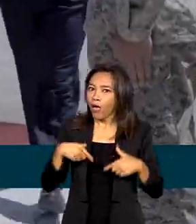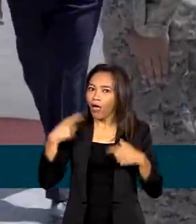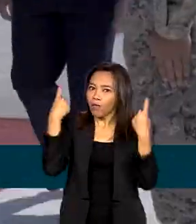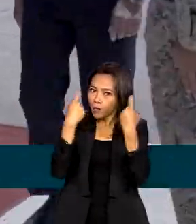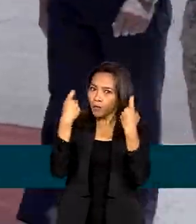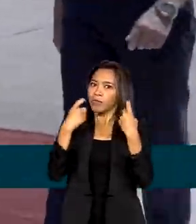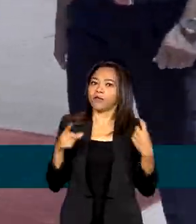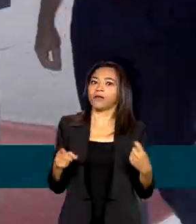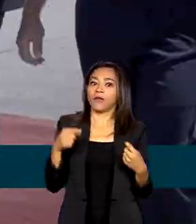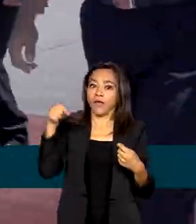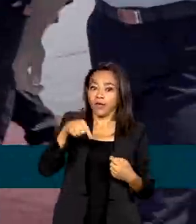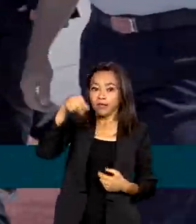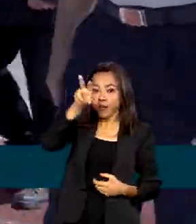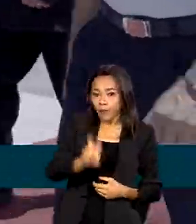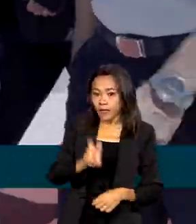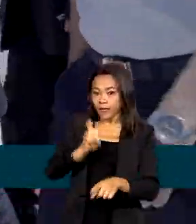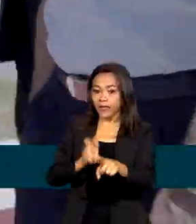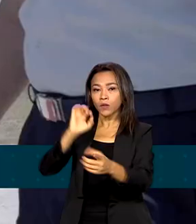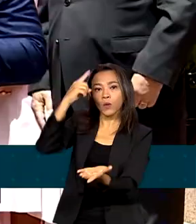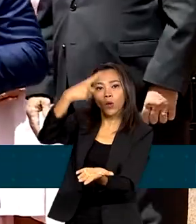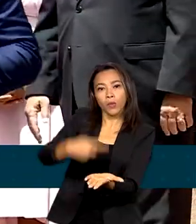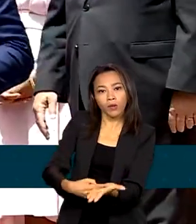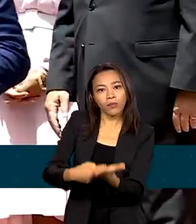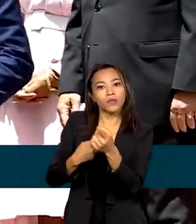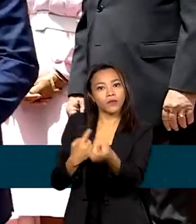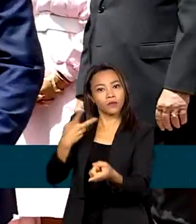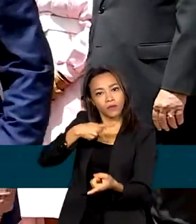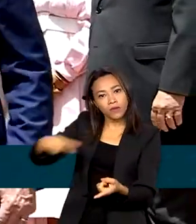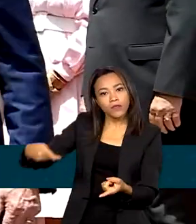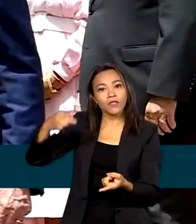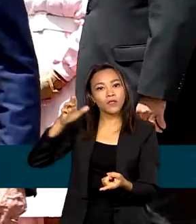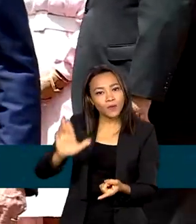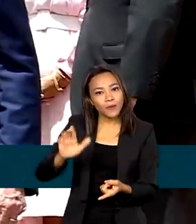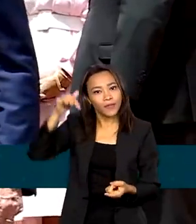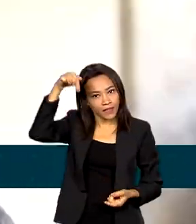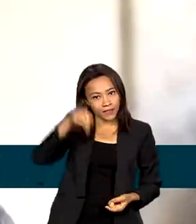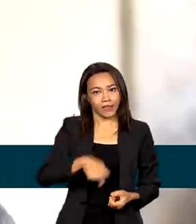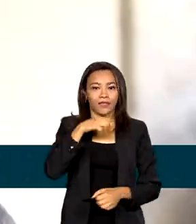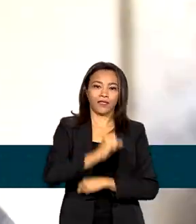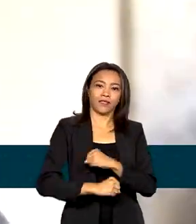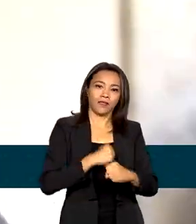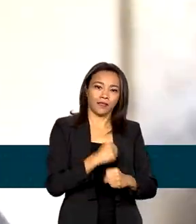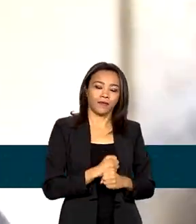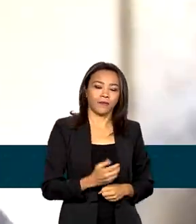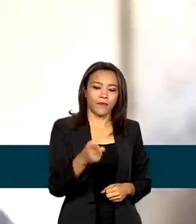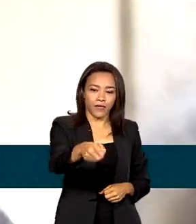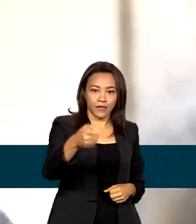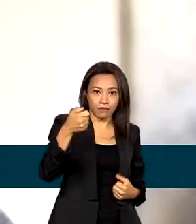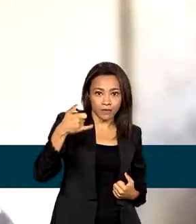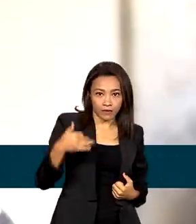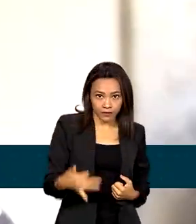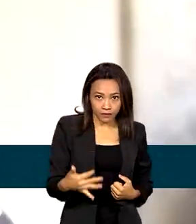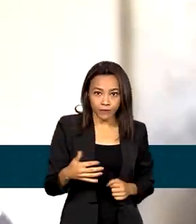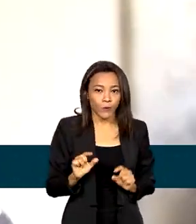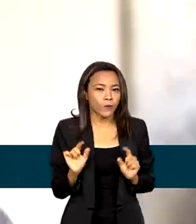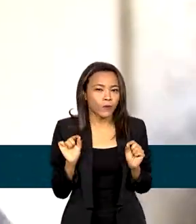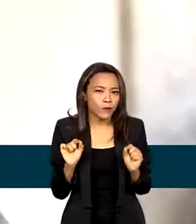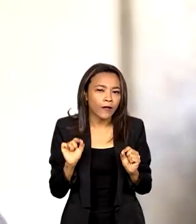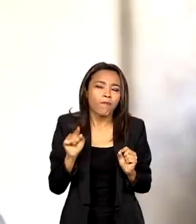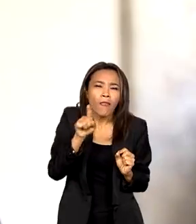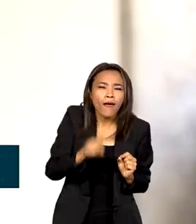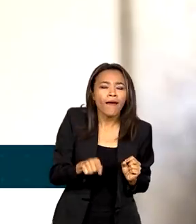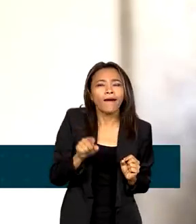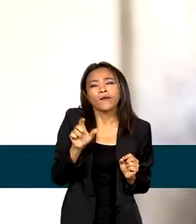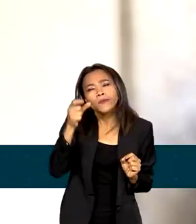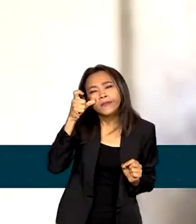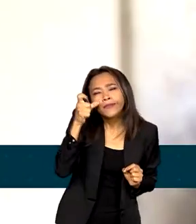Este será o quinto compromisso internacional do presidente Lula neste ano. Faz parte do interesse